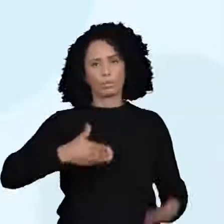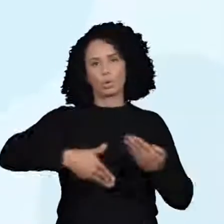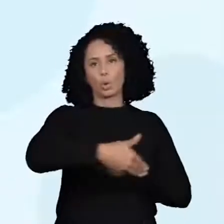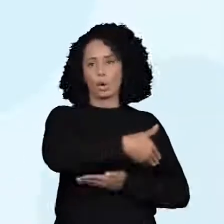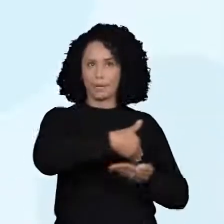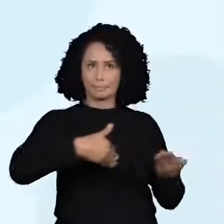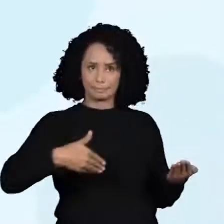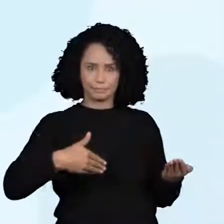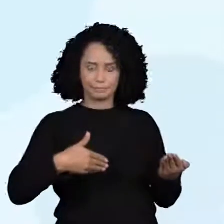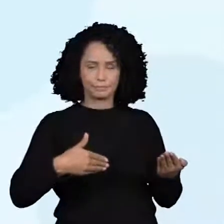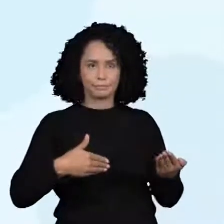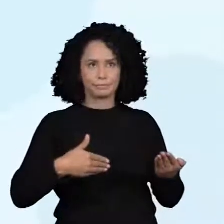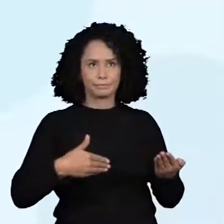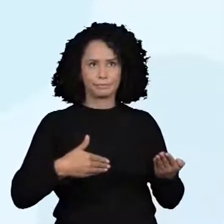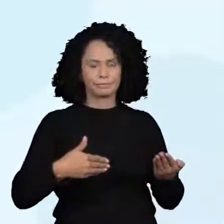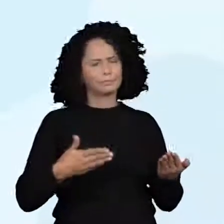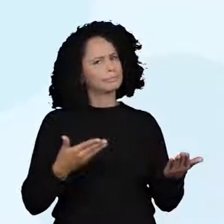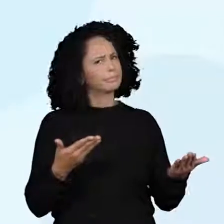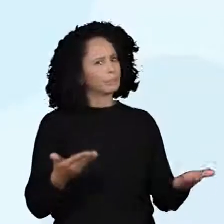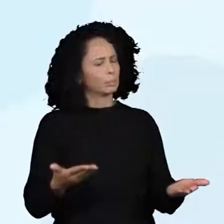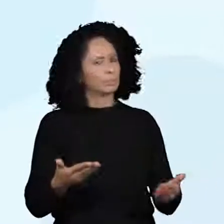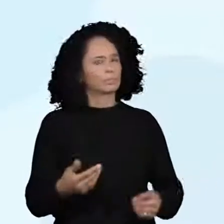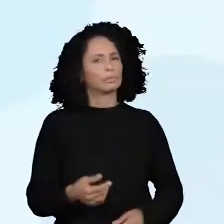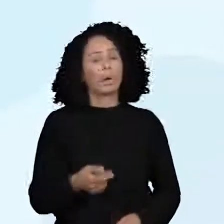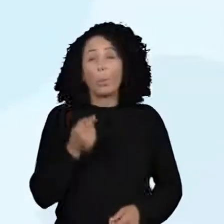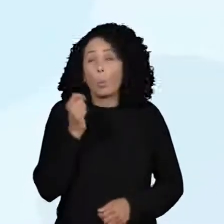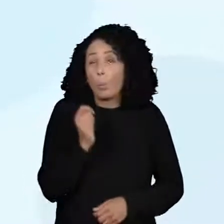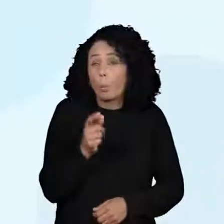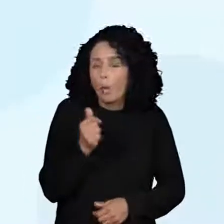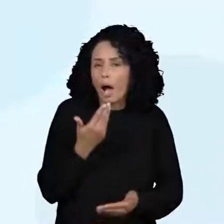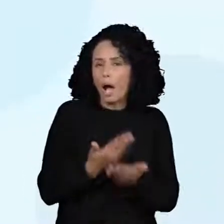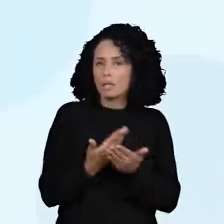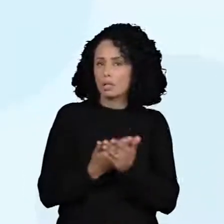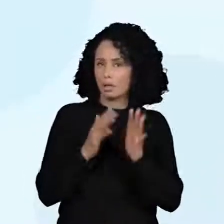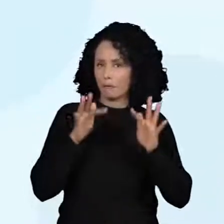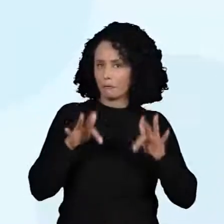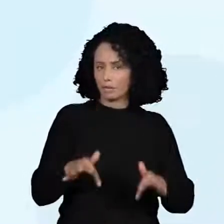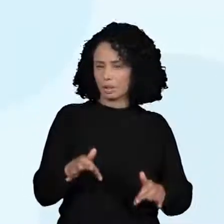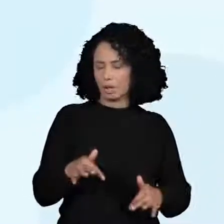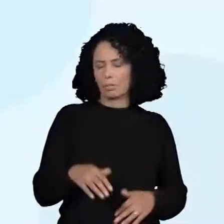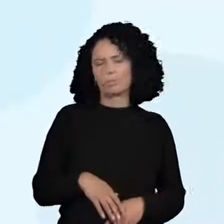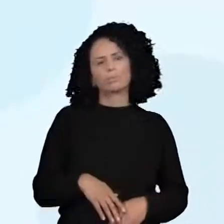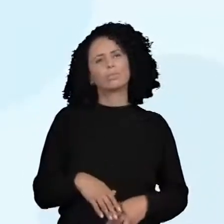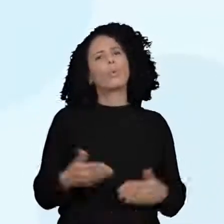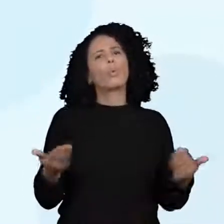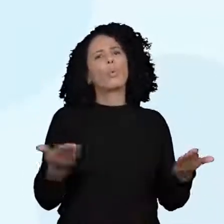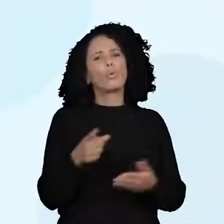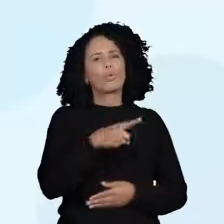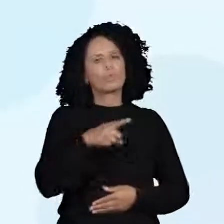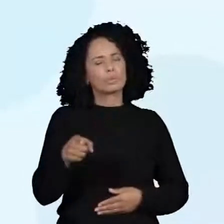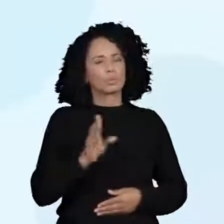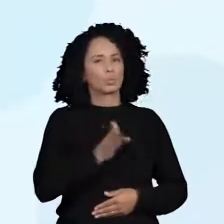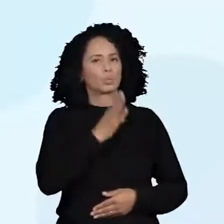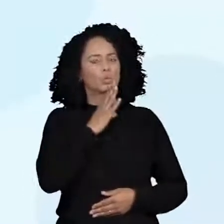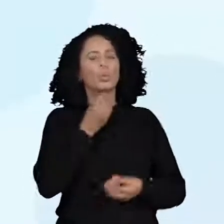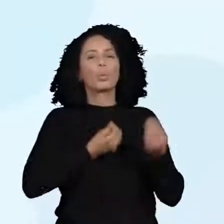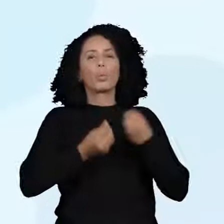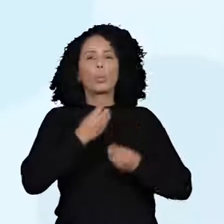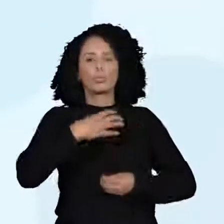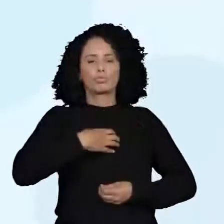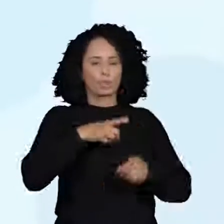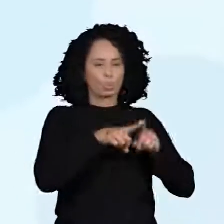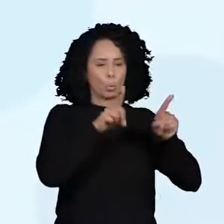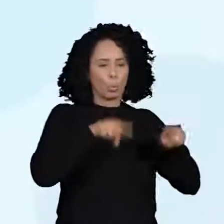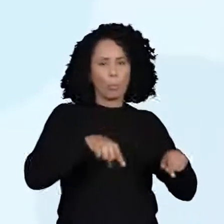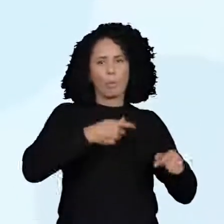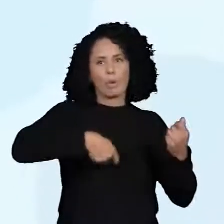Muito bem. Chegando aí quase no finalzinho da aula, hoje vimos a troca como forma de comercialização